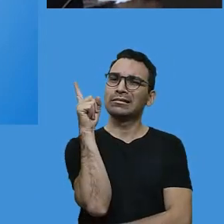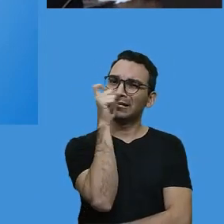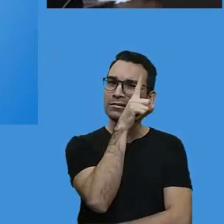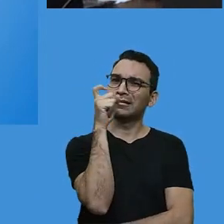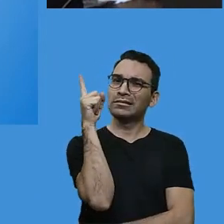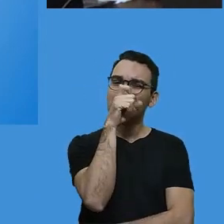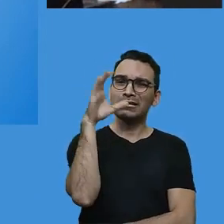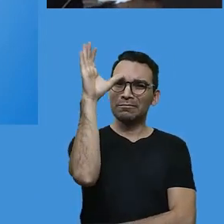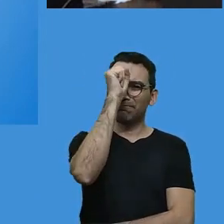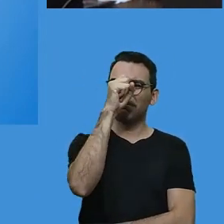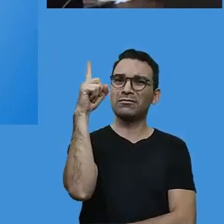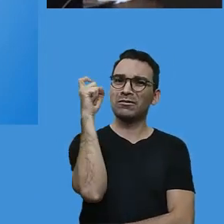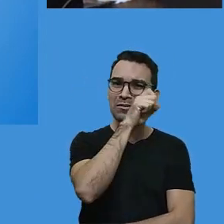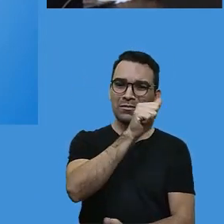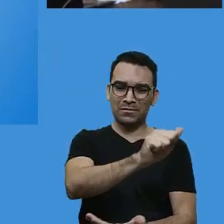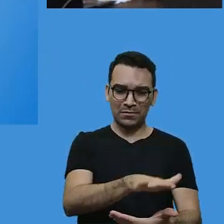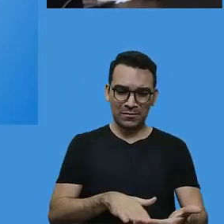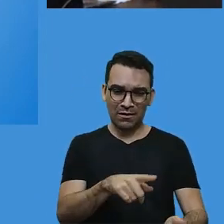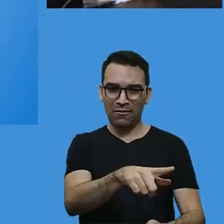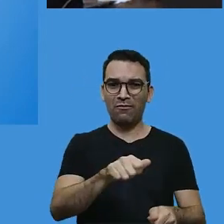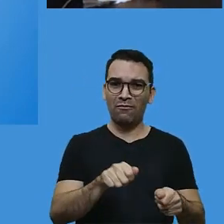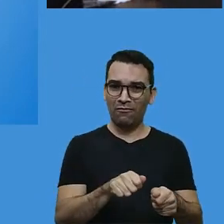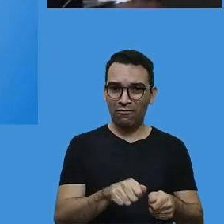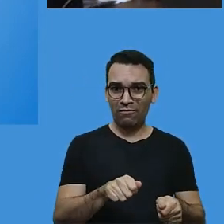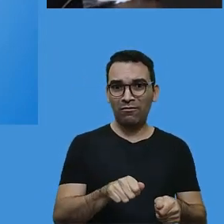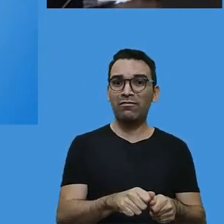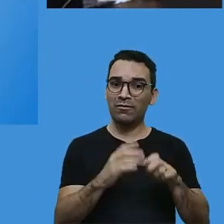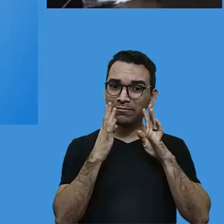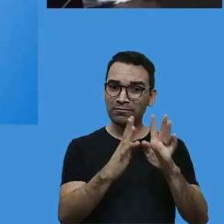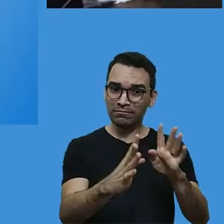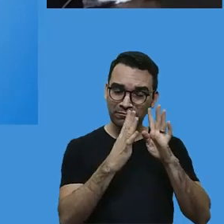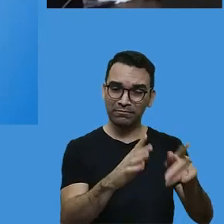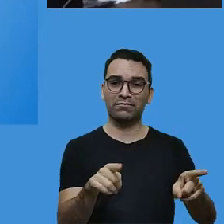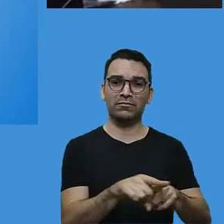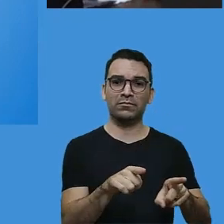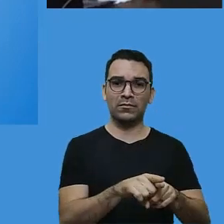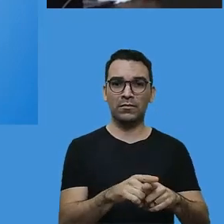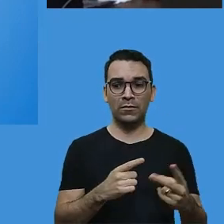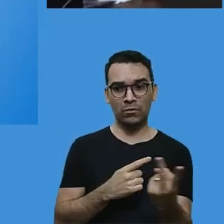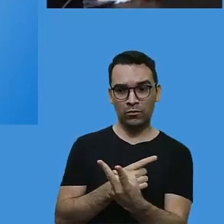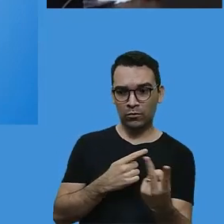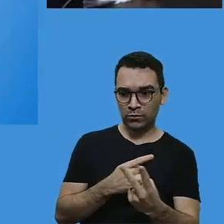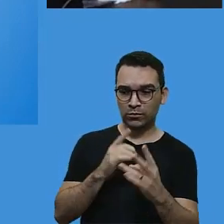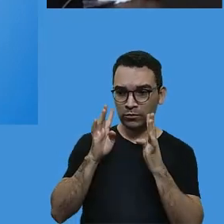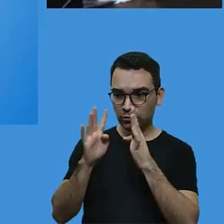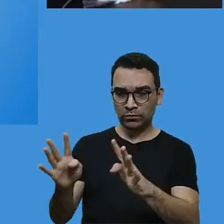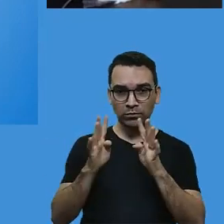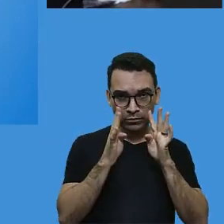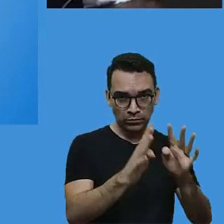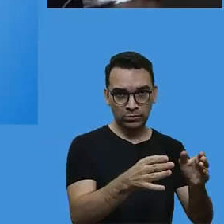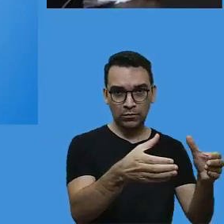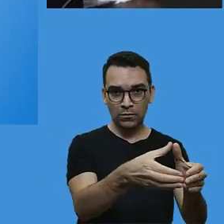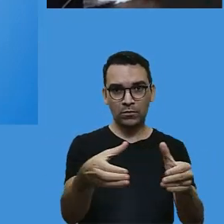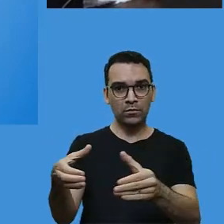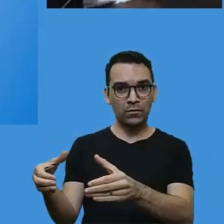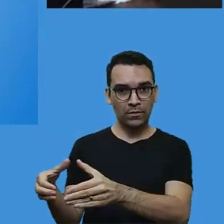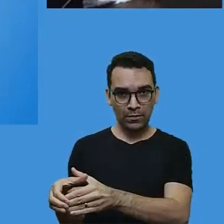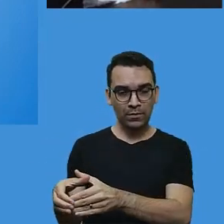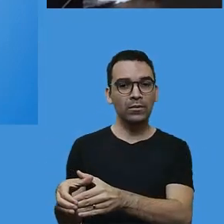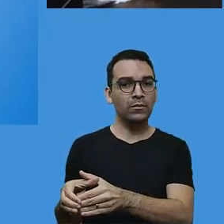aquele que não tenha dificuldade também não precise ser olhado. Mas, assim, nós precisamos